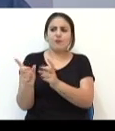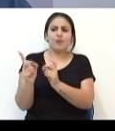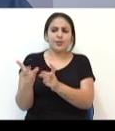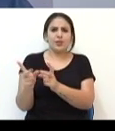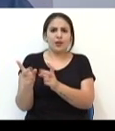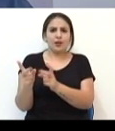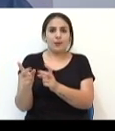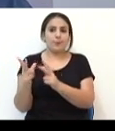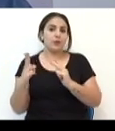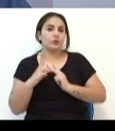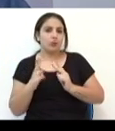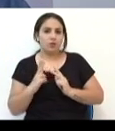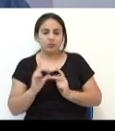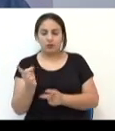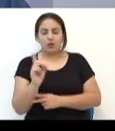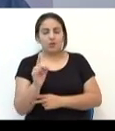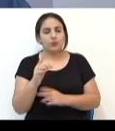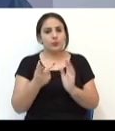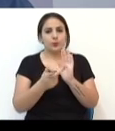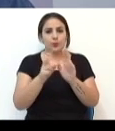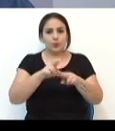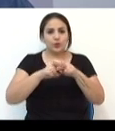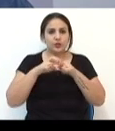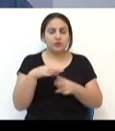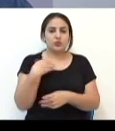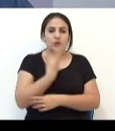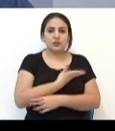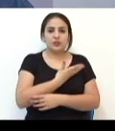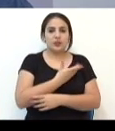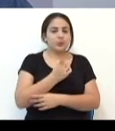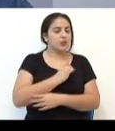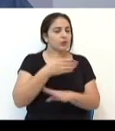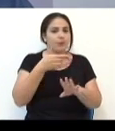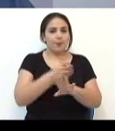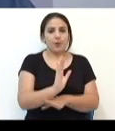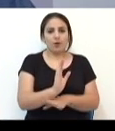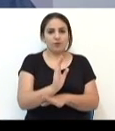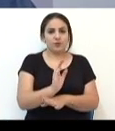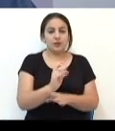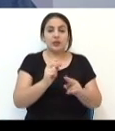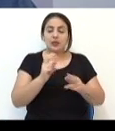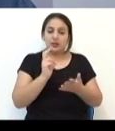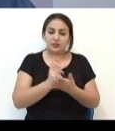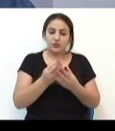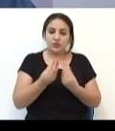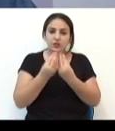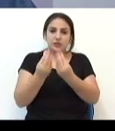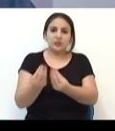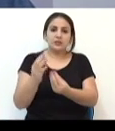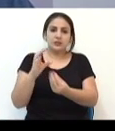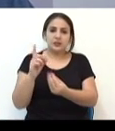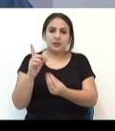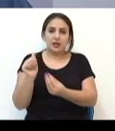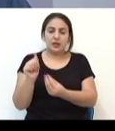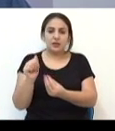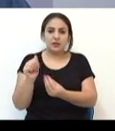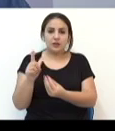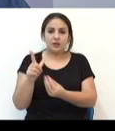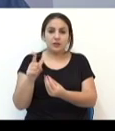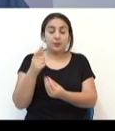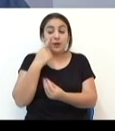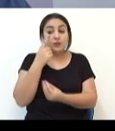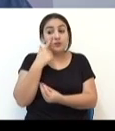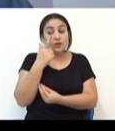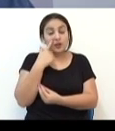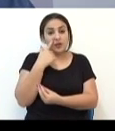vendê-las, de privatizá-las. É nesse sentido que nós queremos que essa moção seja aprovada na casa, e que seja encaminhada a Assembleia de ATI para que os deputados tomem